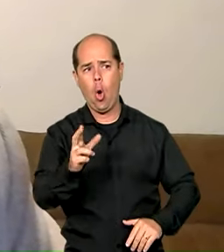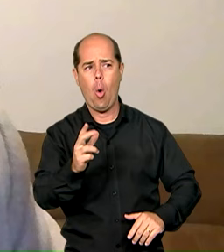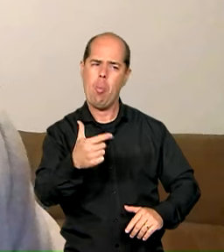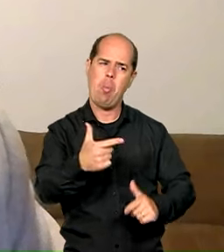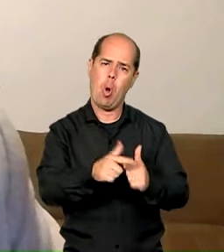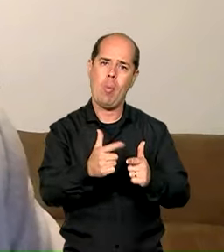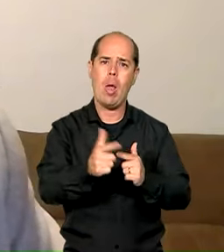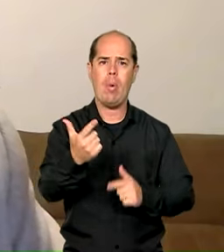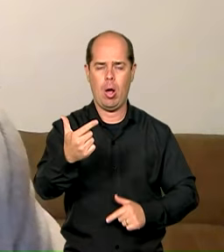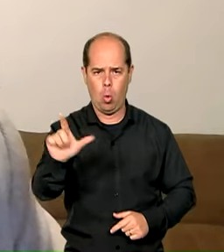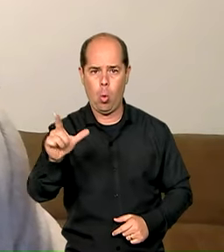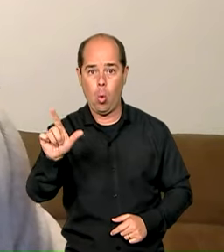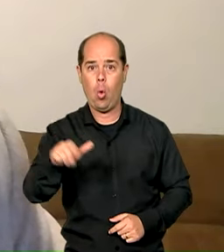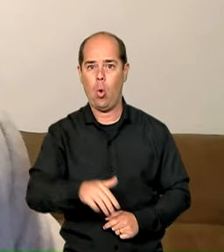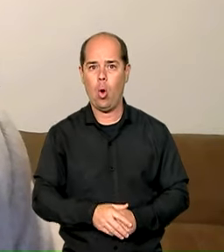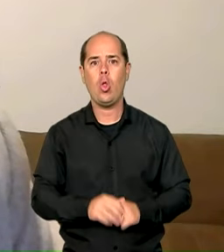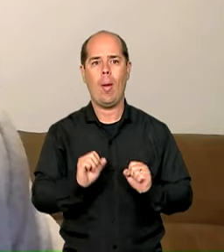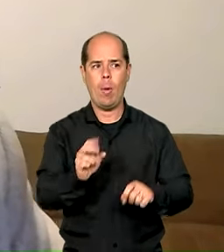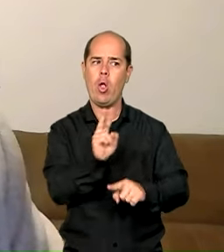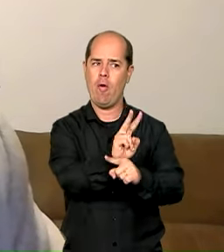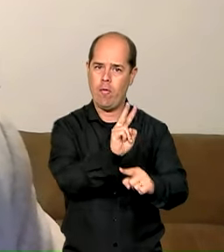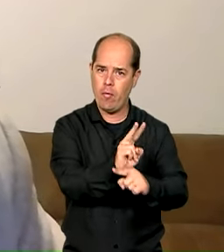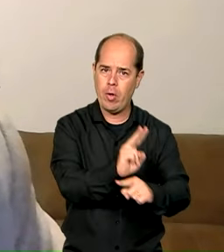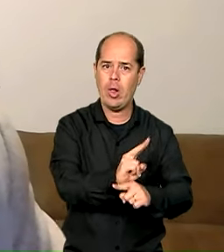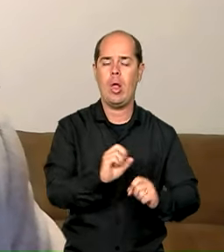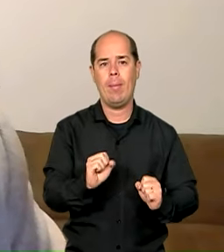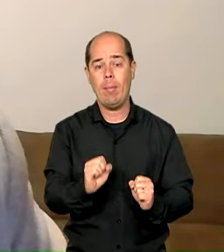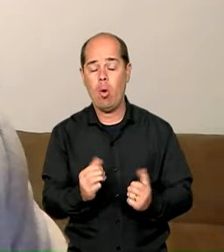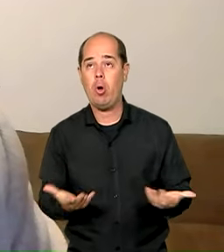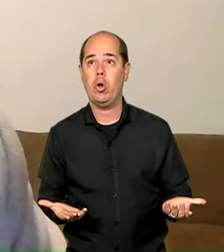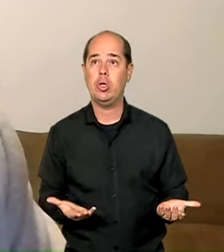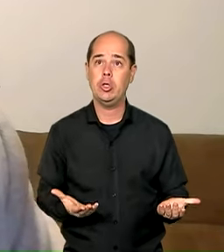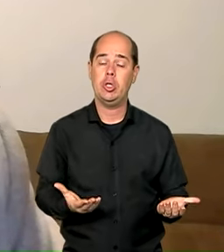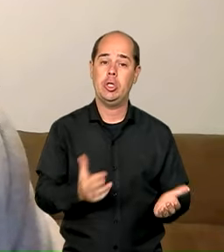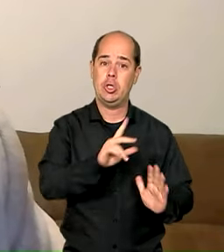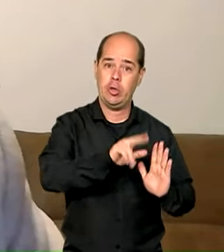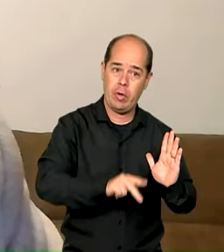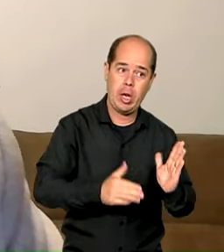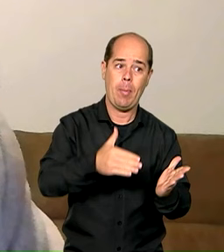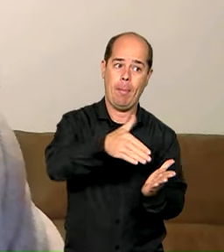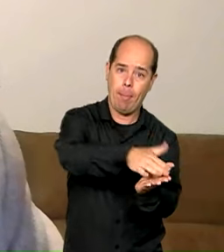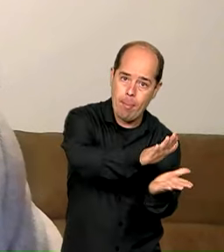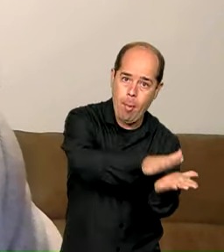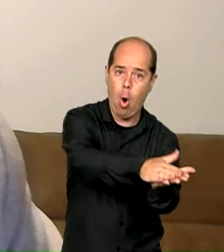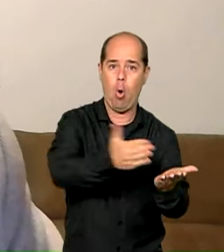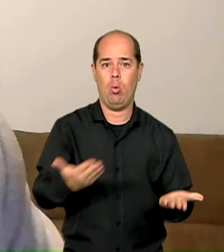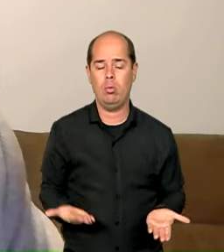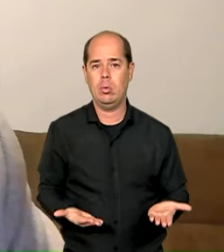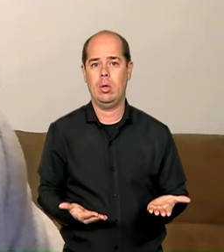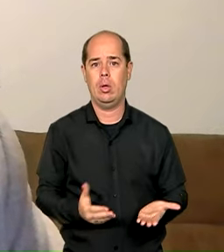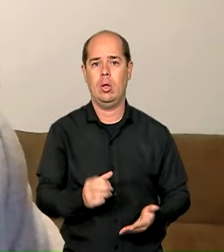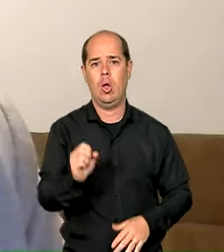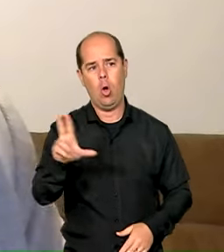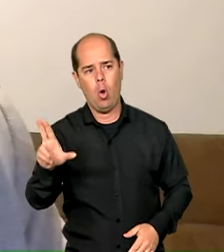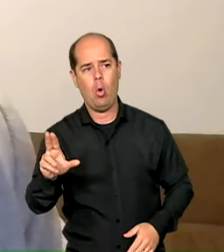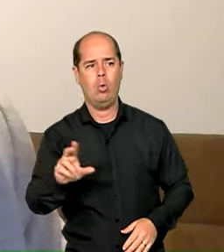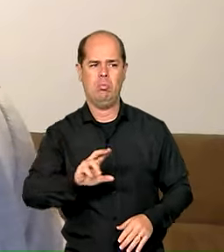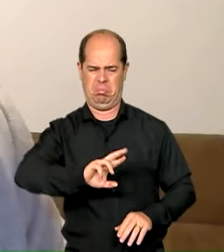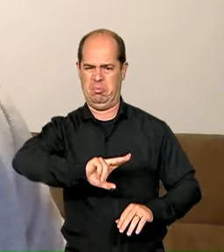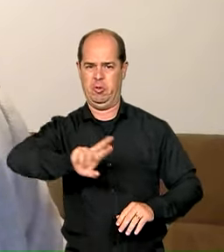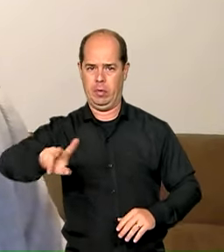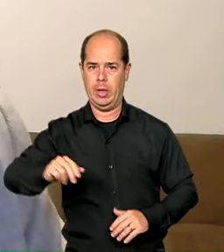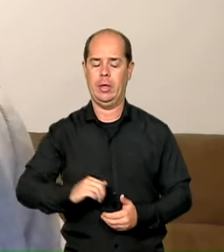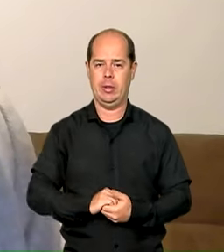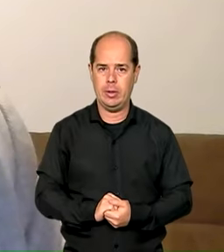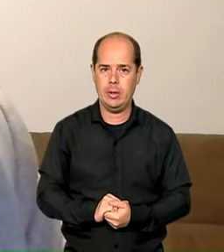medidas cabíveis. Essas medidas podem ser medidas preventivas, aplicação de sanção de multa, ou outras medidas administrativas. E já estão